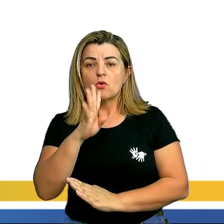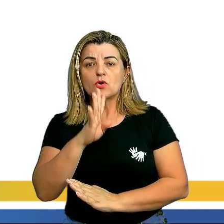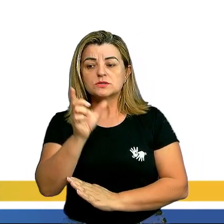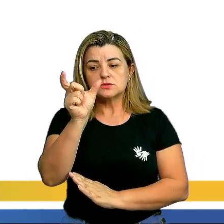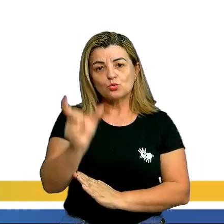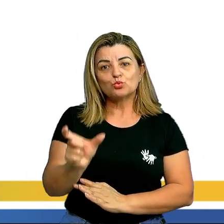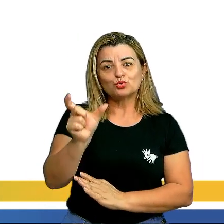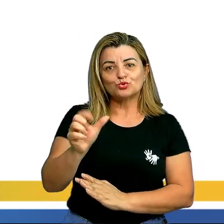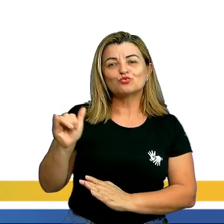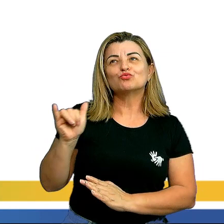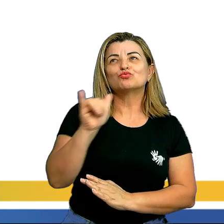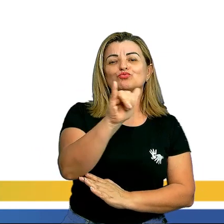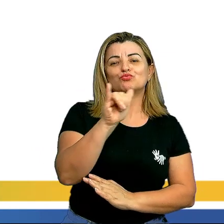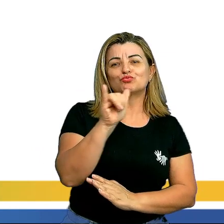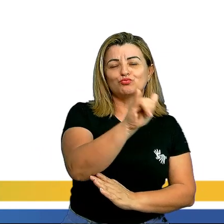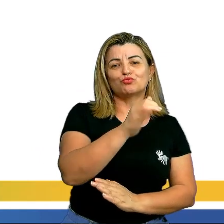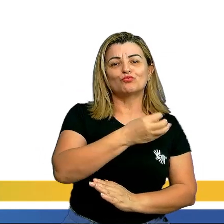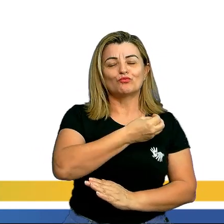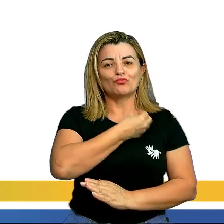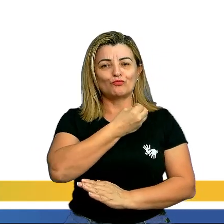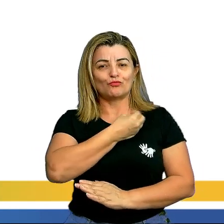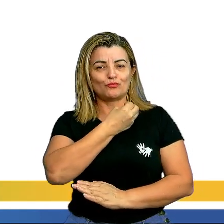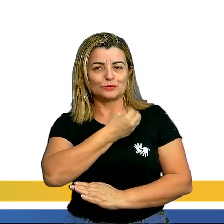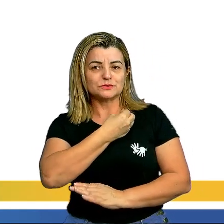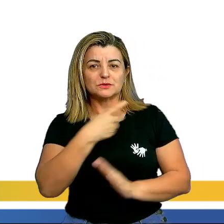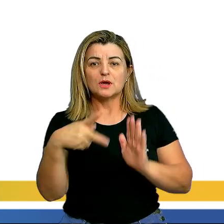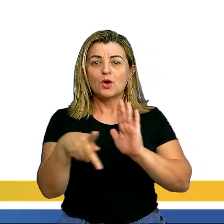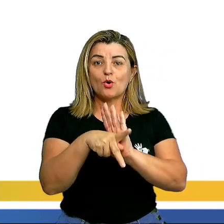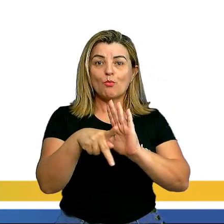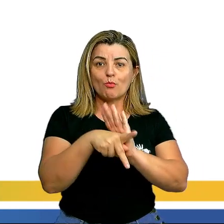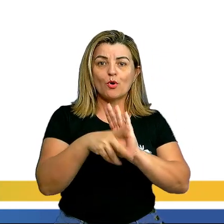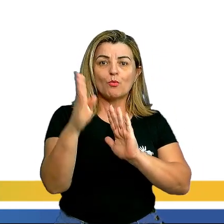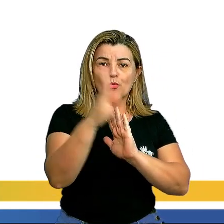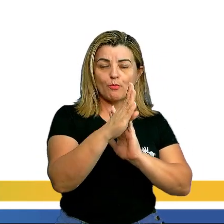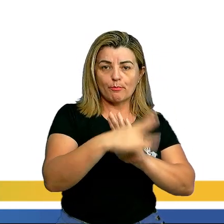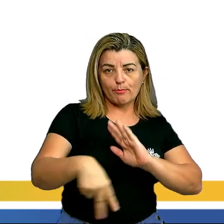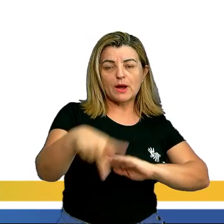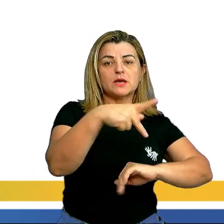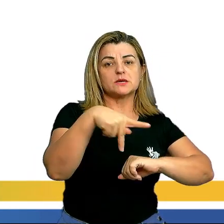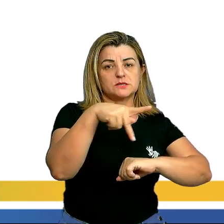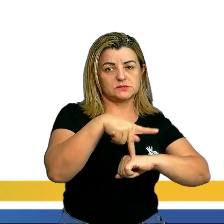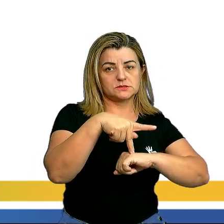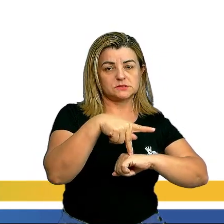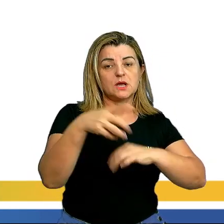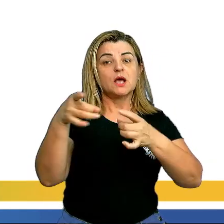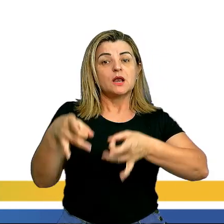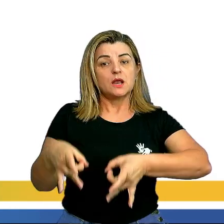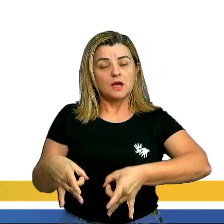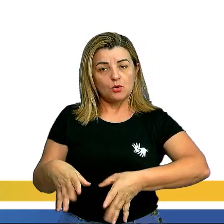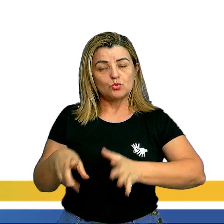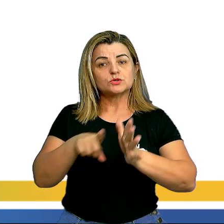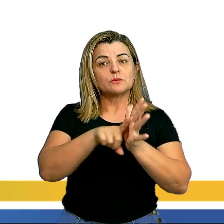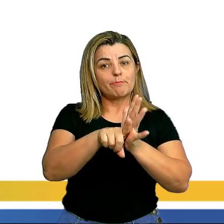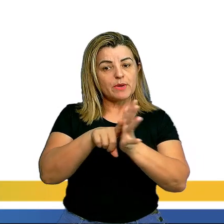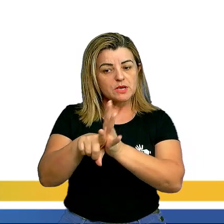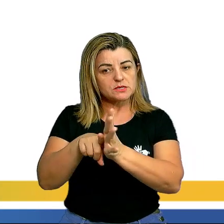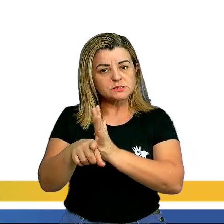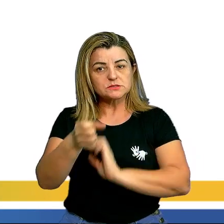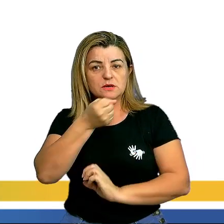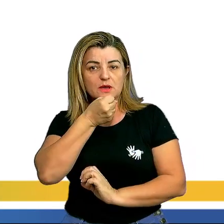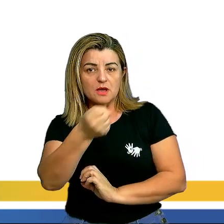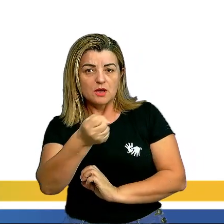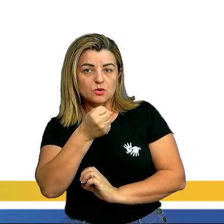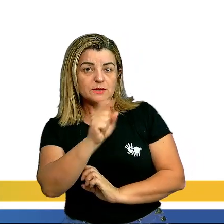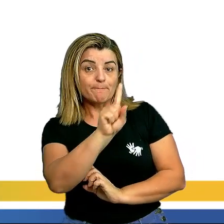brasileiro que viaja em seu próprio país. Na última pesquisa, foram entrevistadas